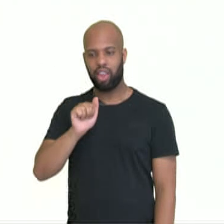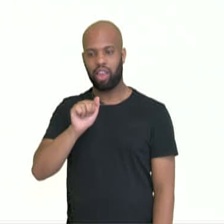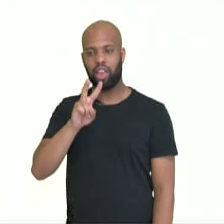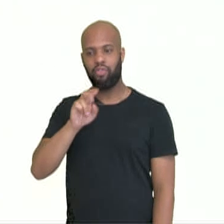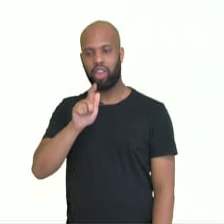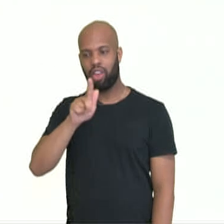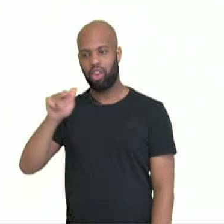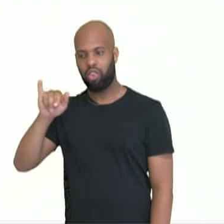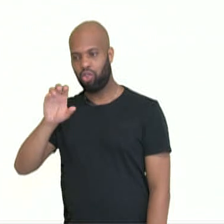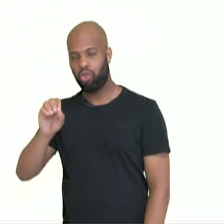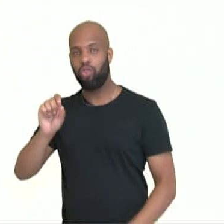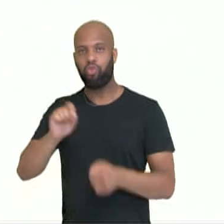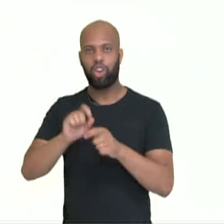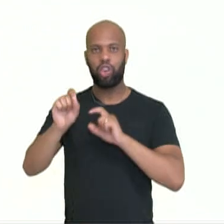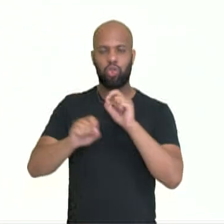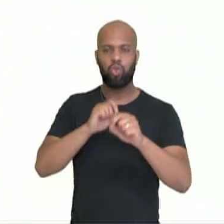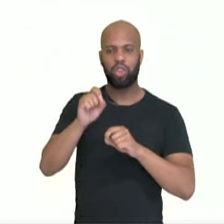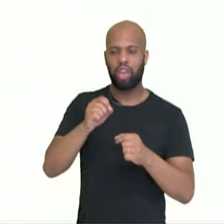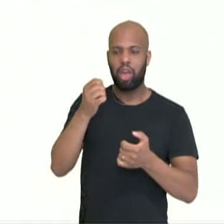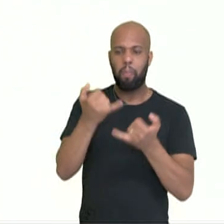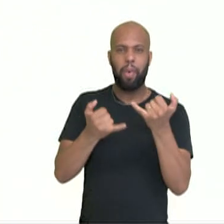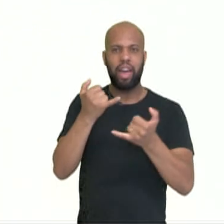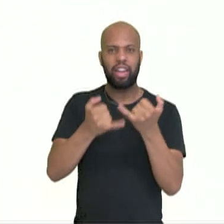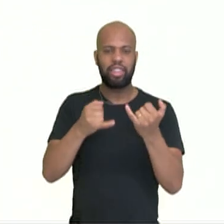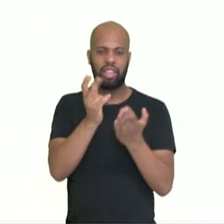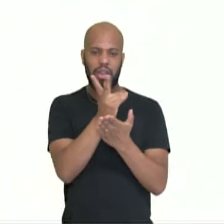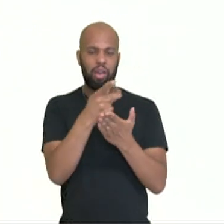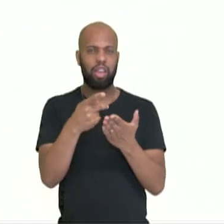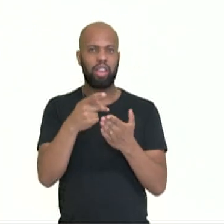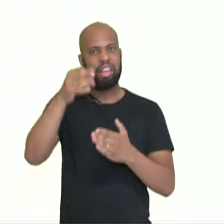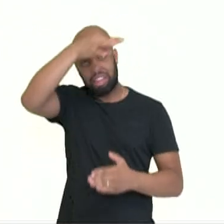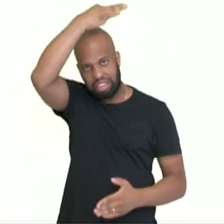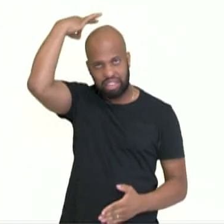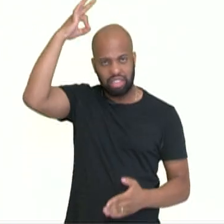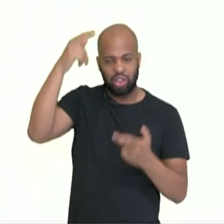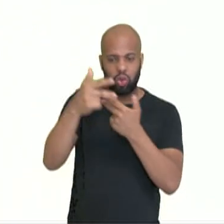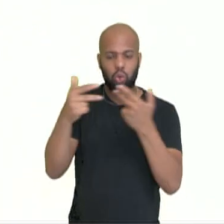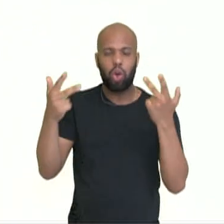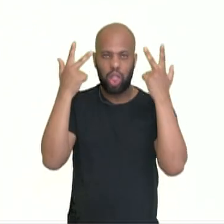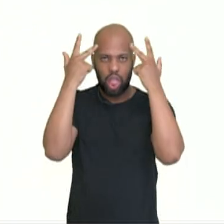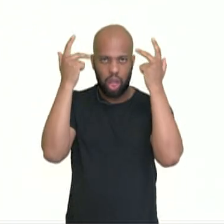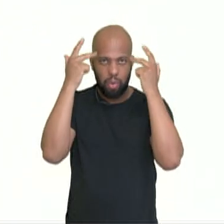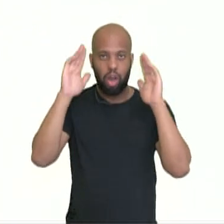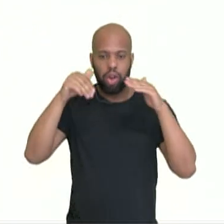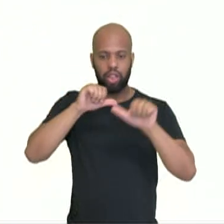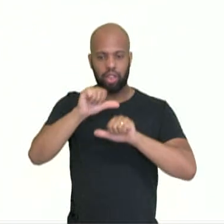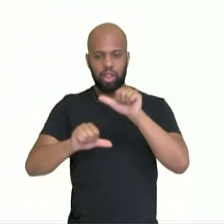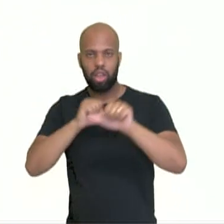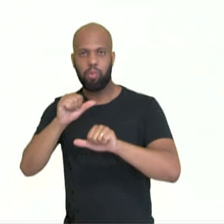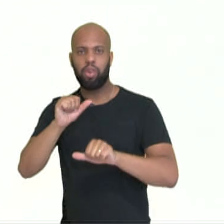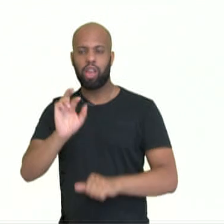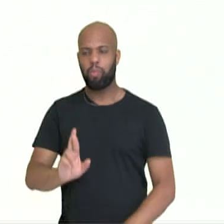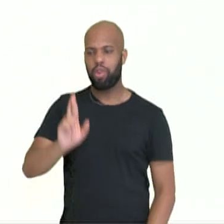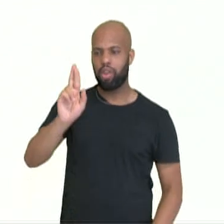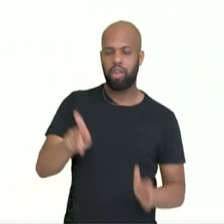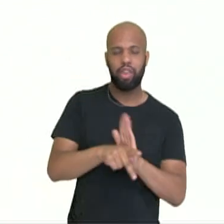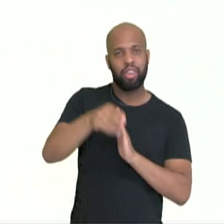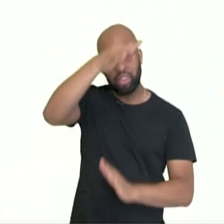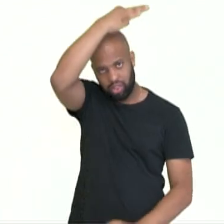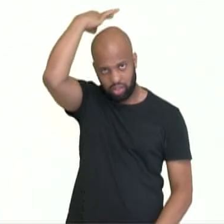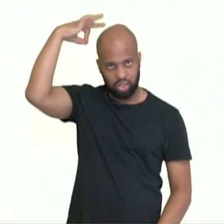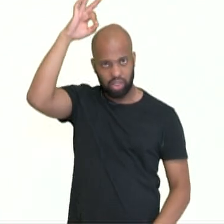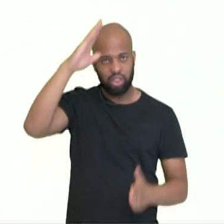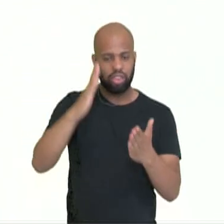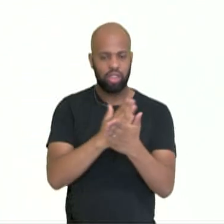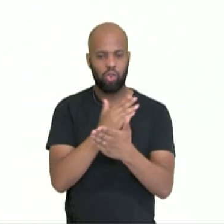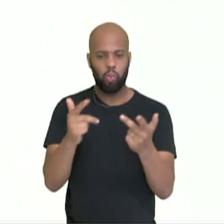a arte religiosa, fazendo os santos parecerem pessoas comuns. Então, é transformar a representação de um santo em algo mais